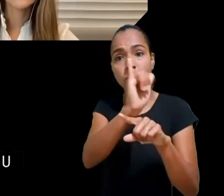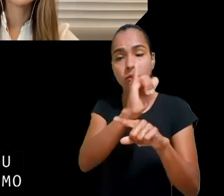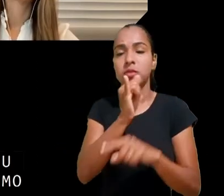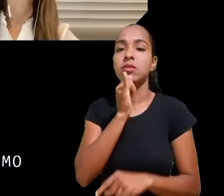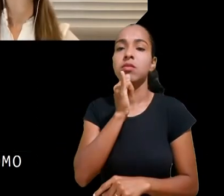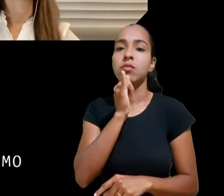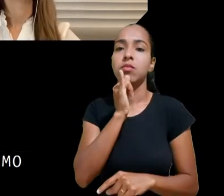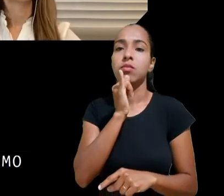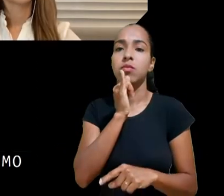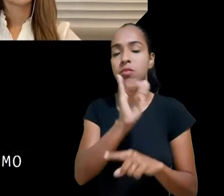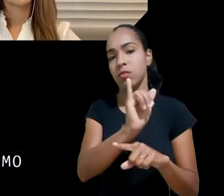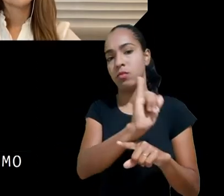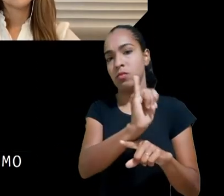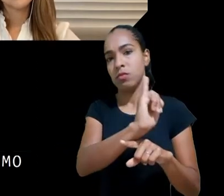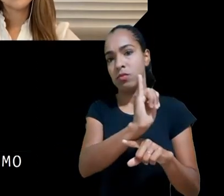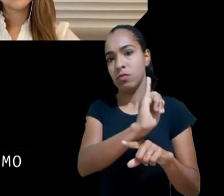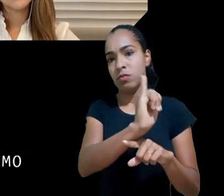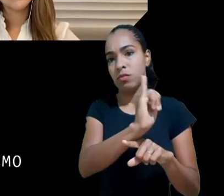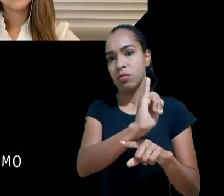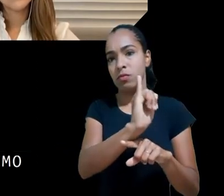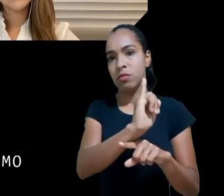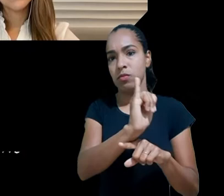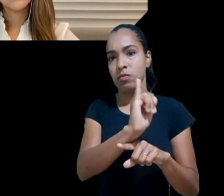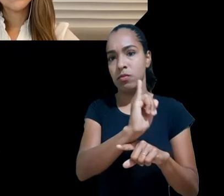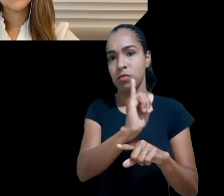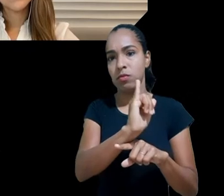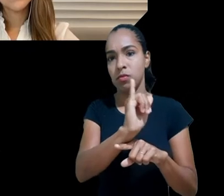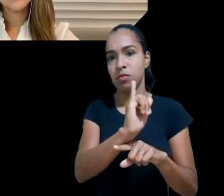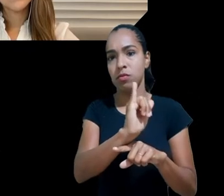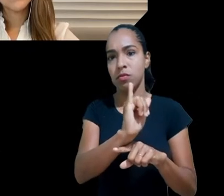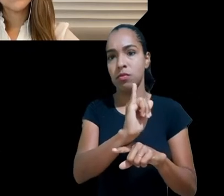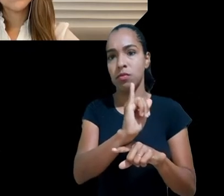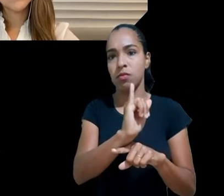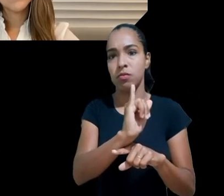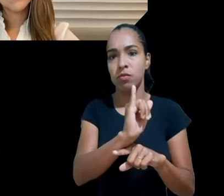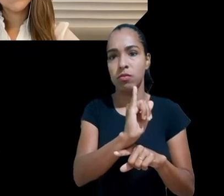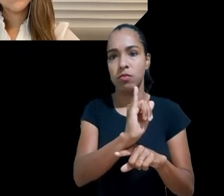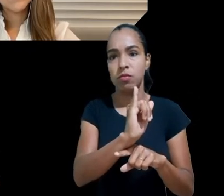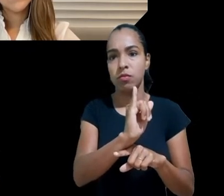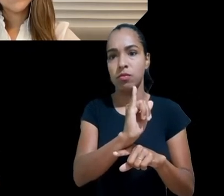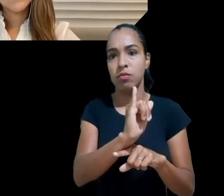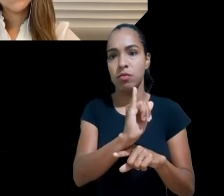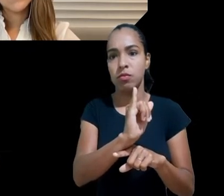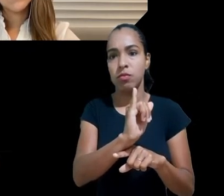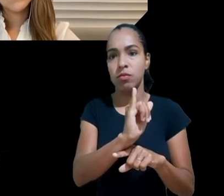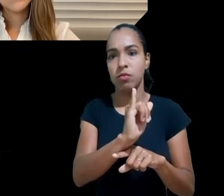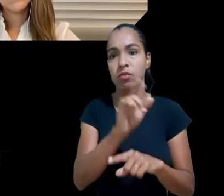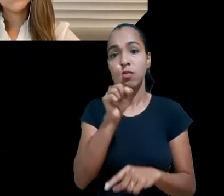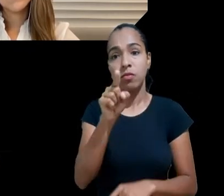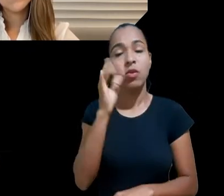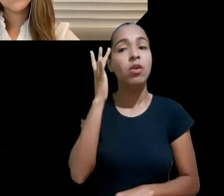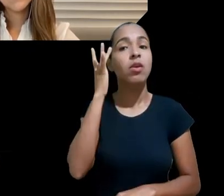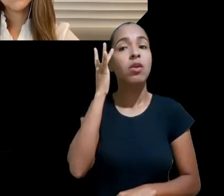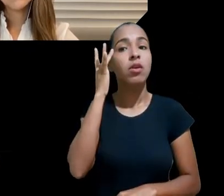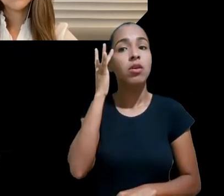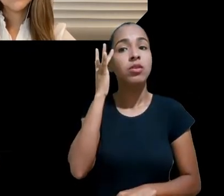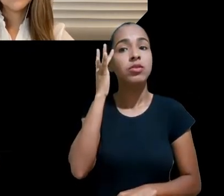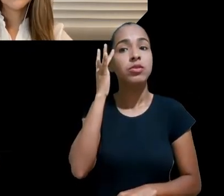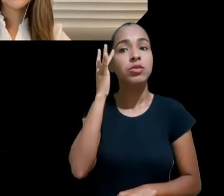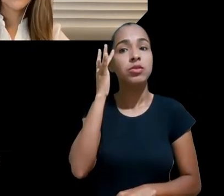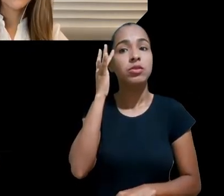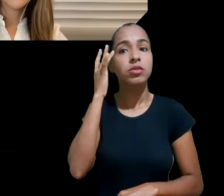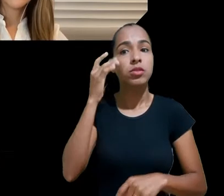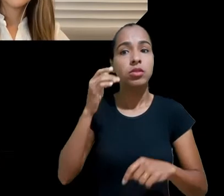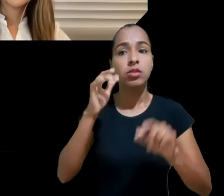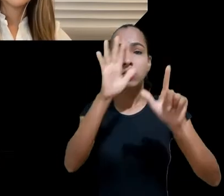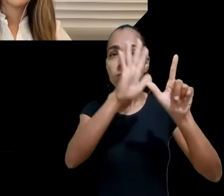digitais elas devem ter ou elas são obrigadas ou seria considerado como